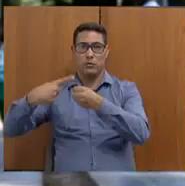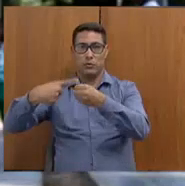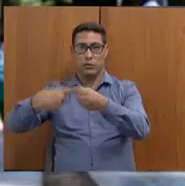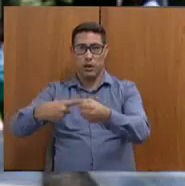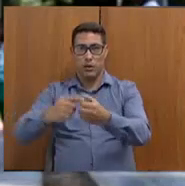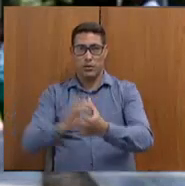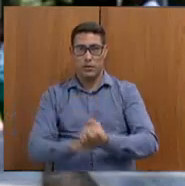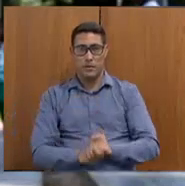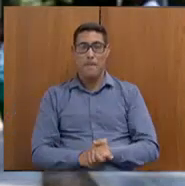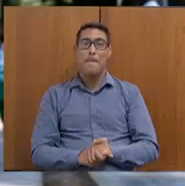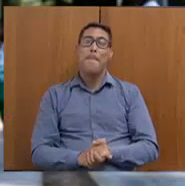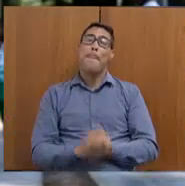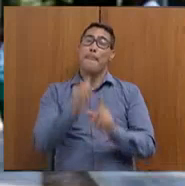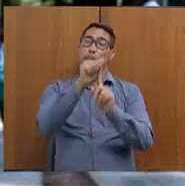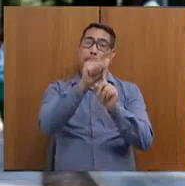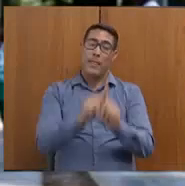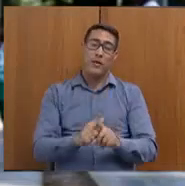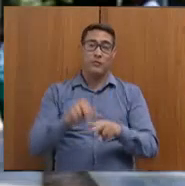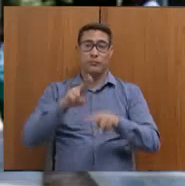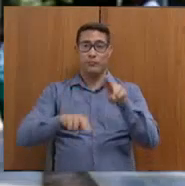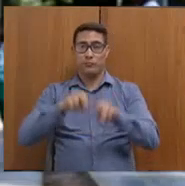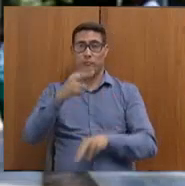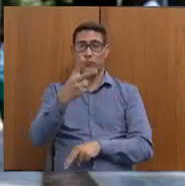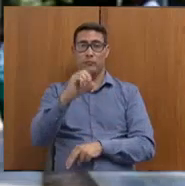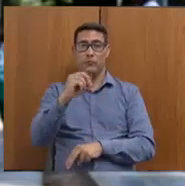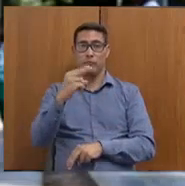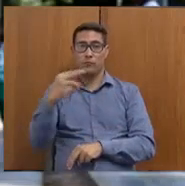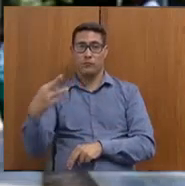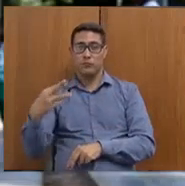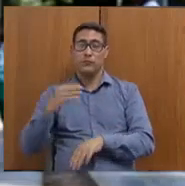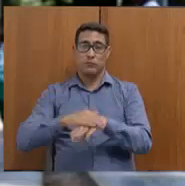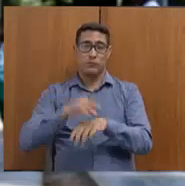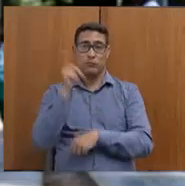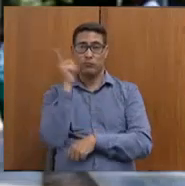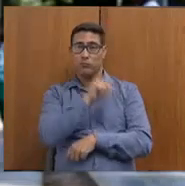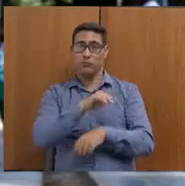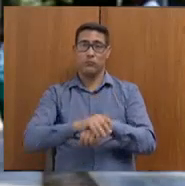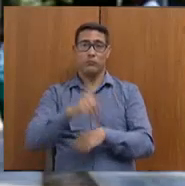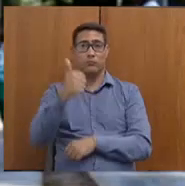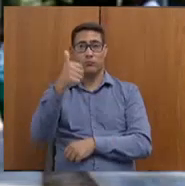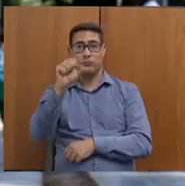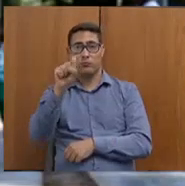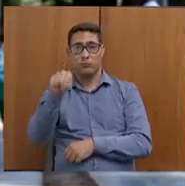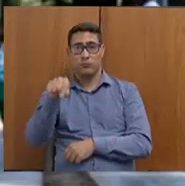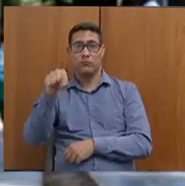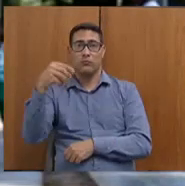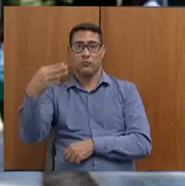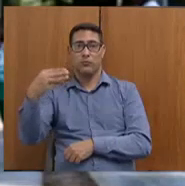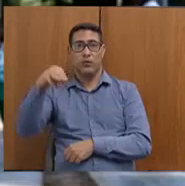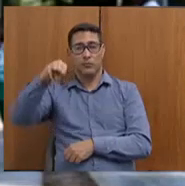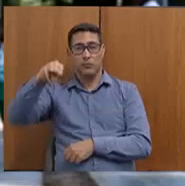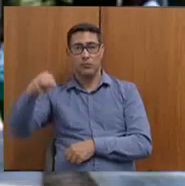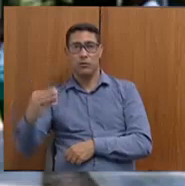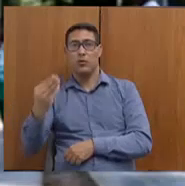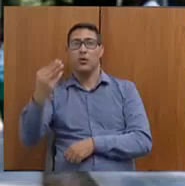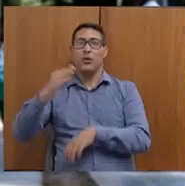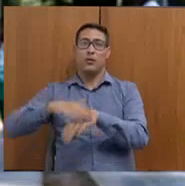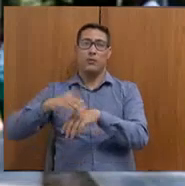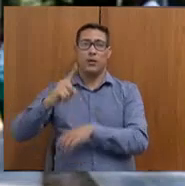Até junho de 2023, nós já captamos 18,3 milhões para atendimento a